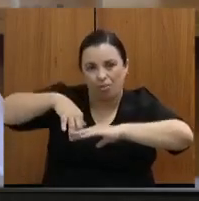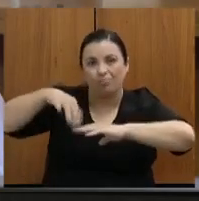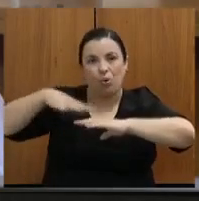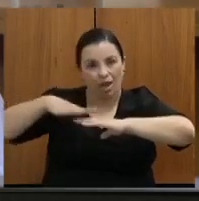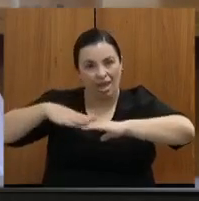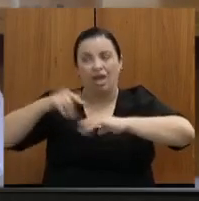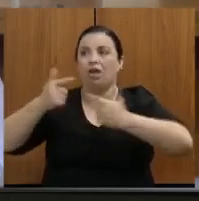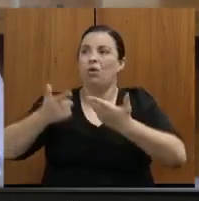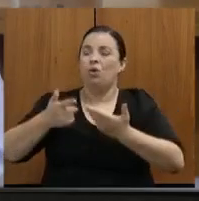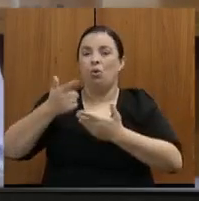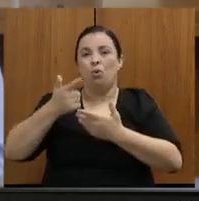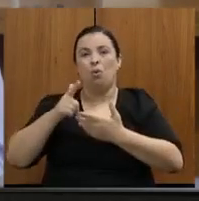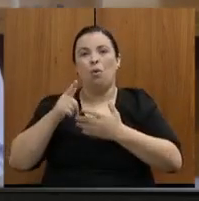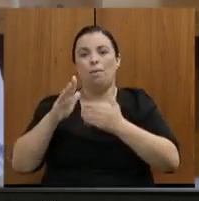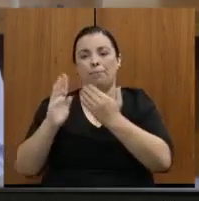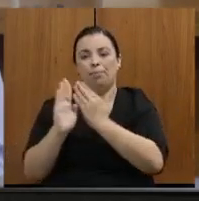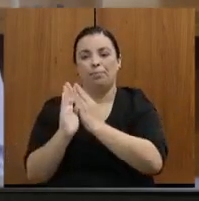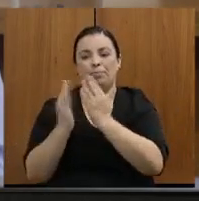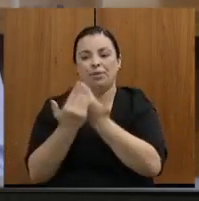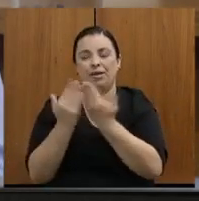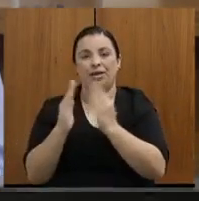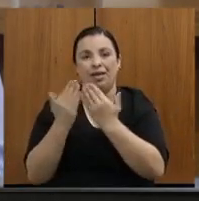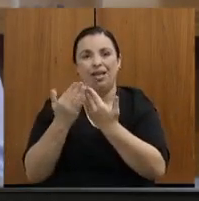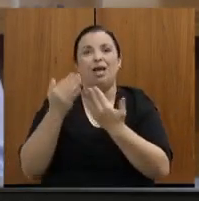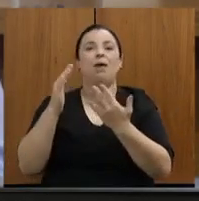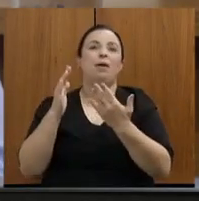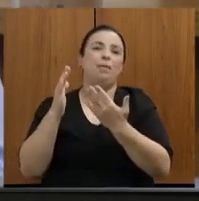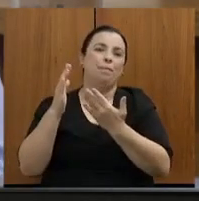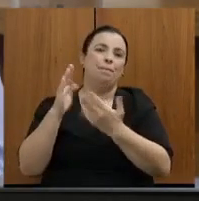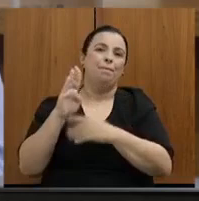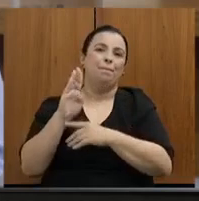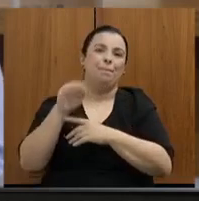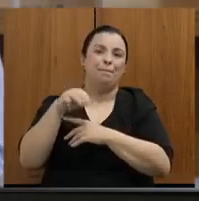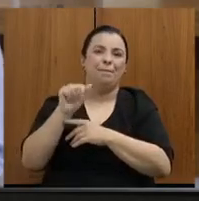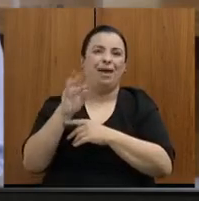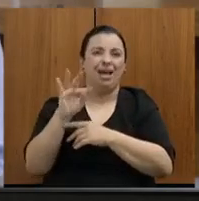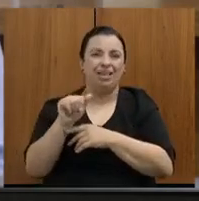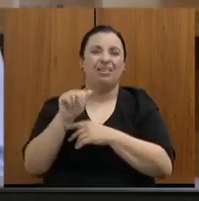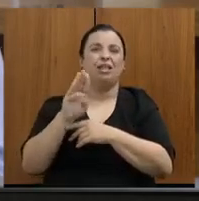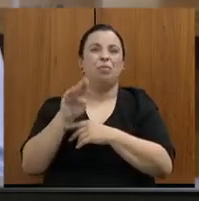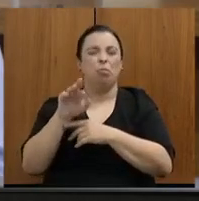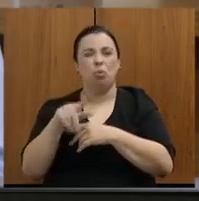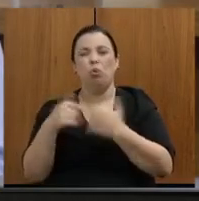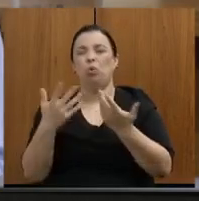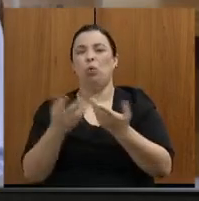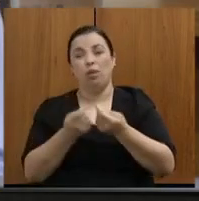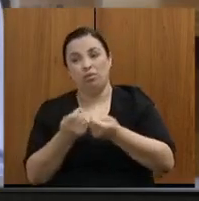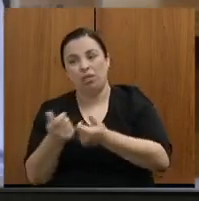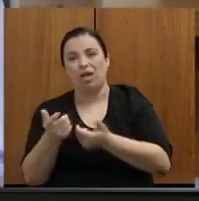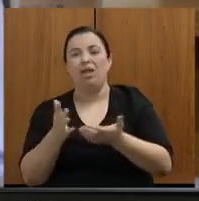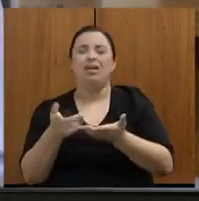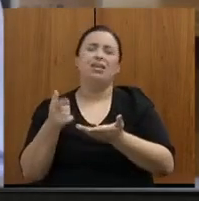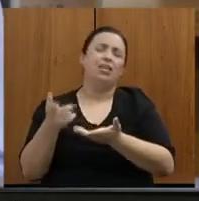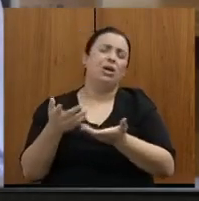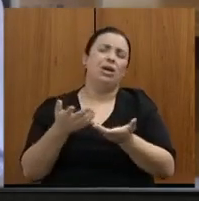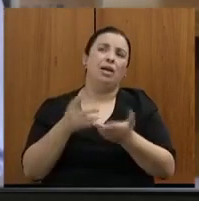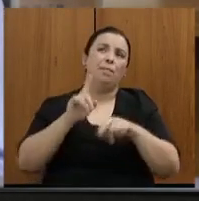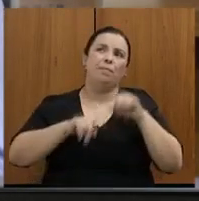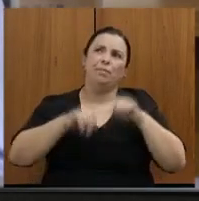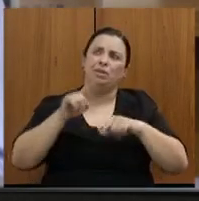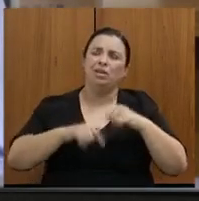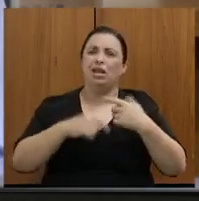para poder, se os senhores forem ver, há um crescimento expressivo de 19 a 21, na doação de